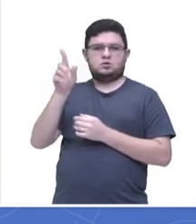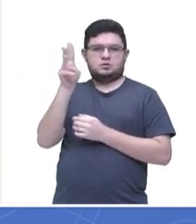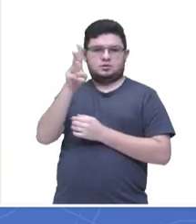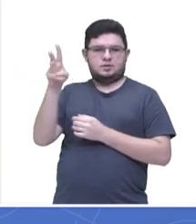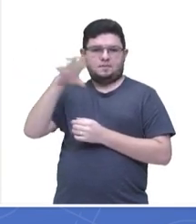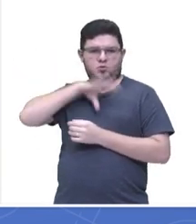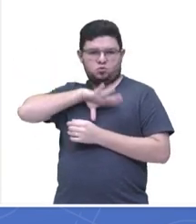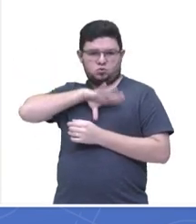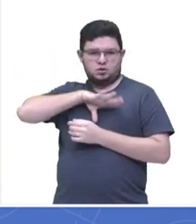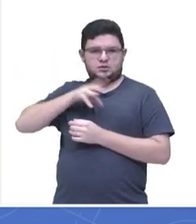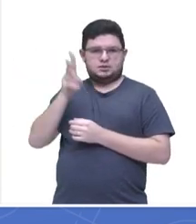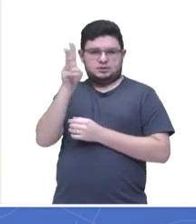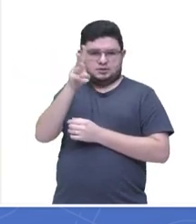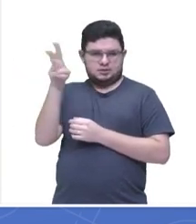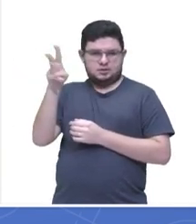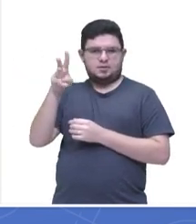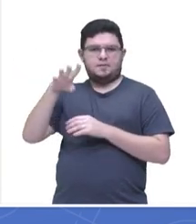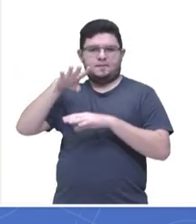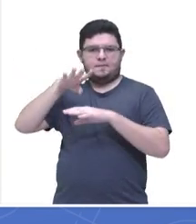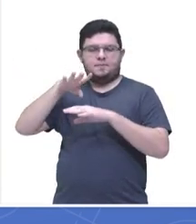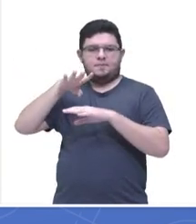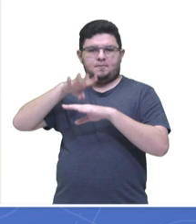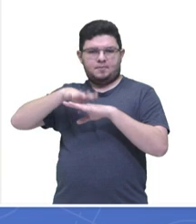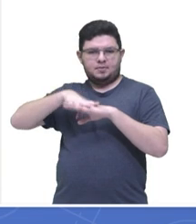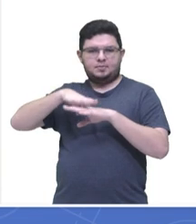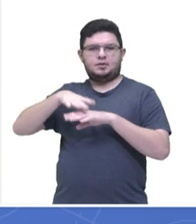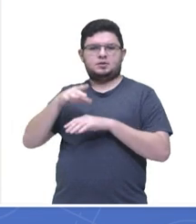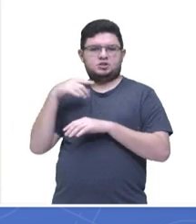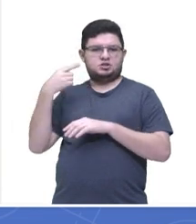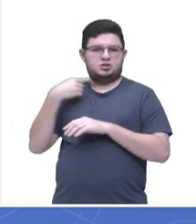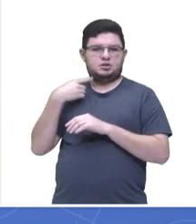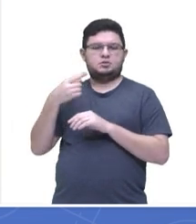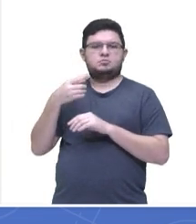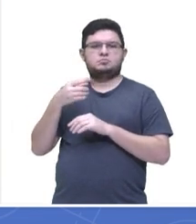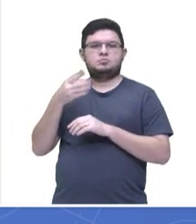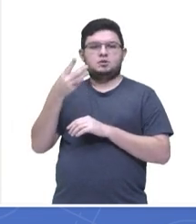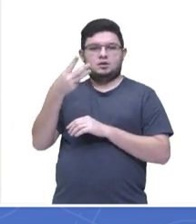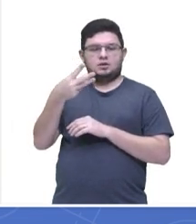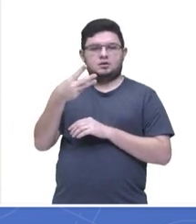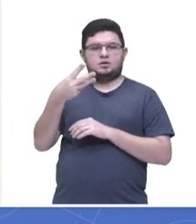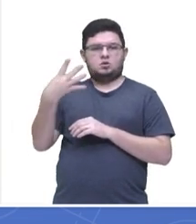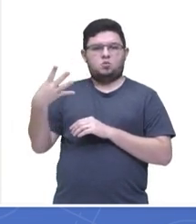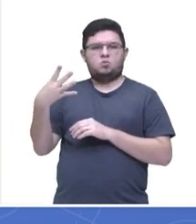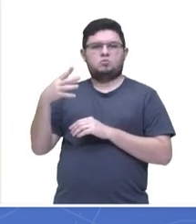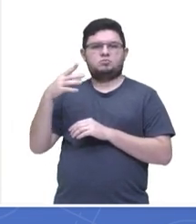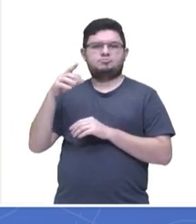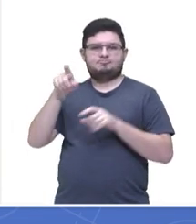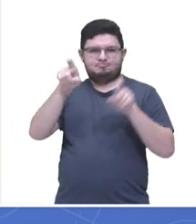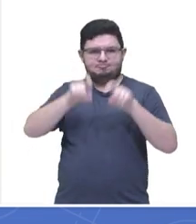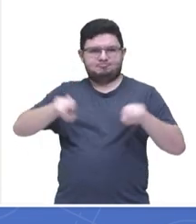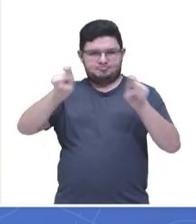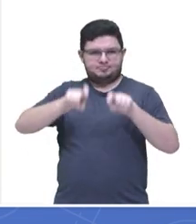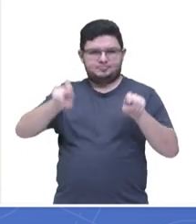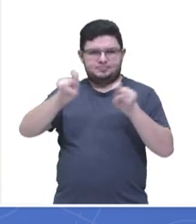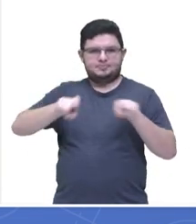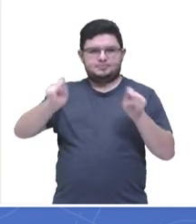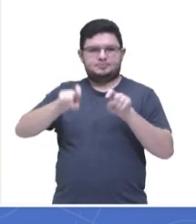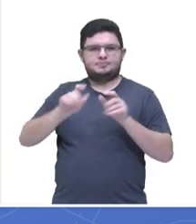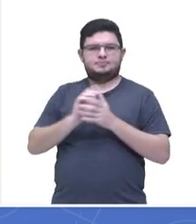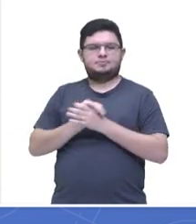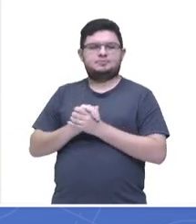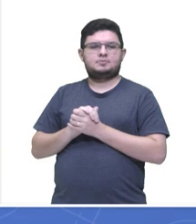português, em matemática e em direito e 34 em informática. E dessa maneira, você consegue